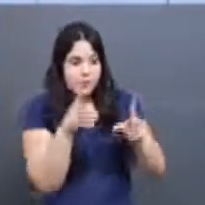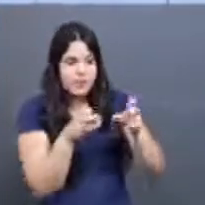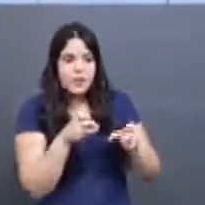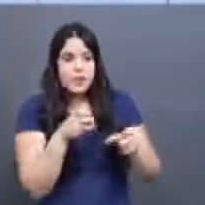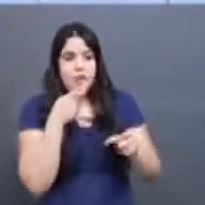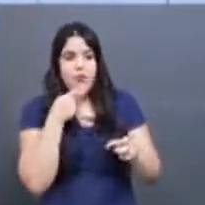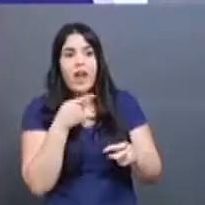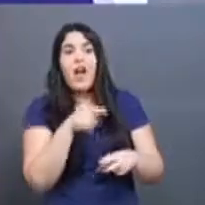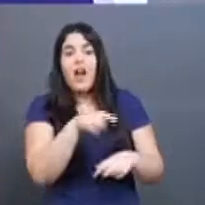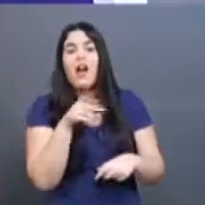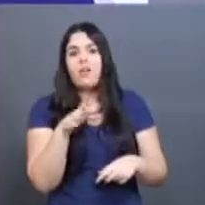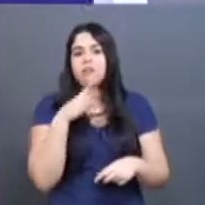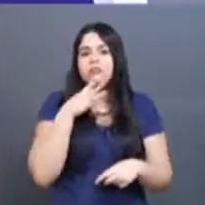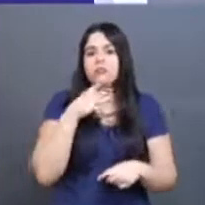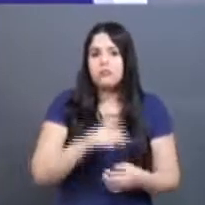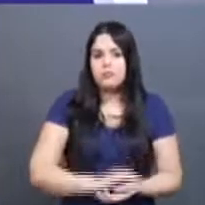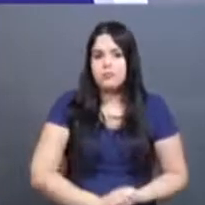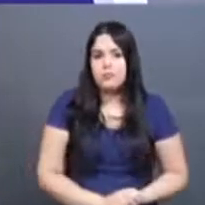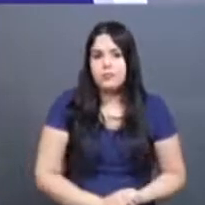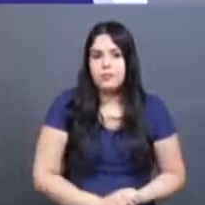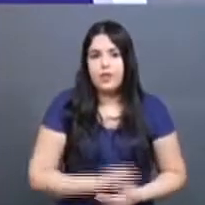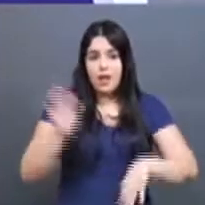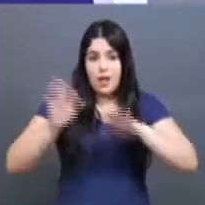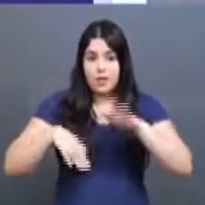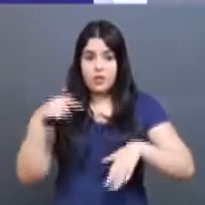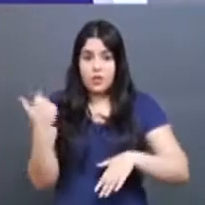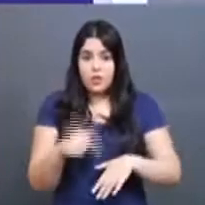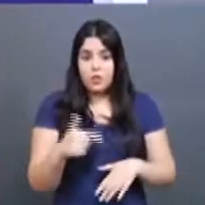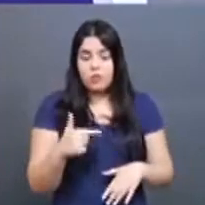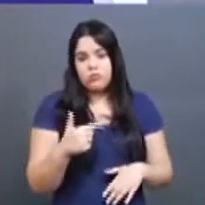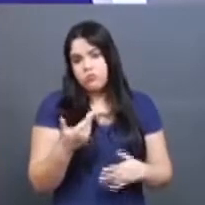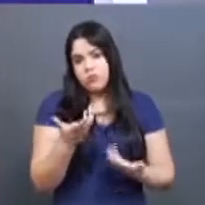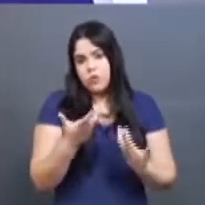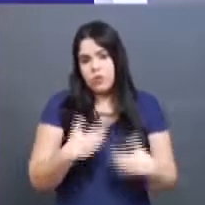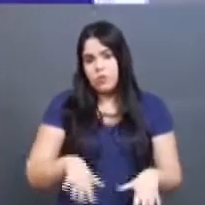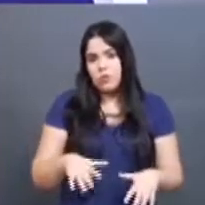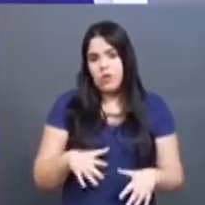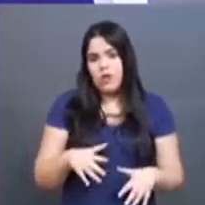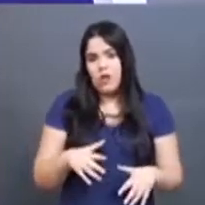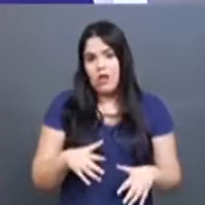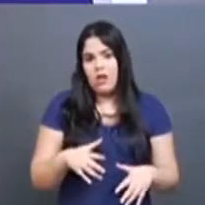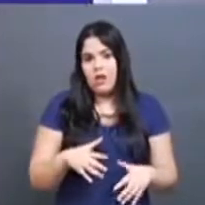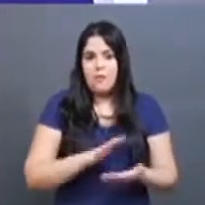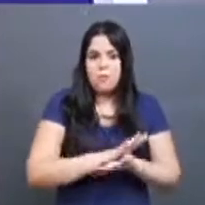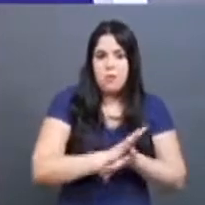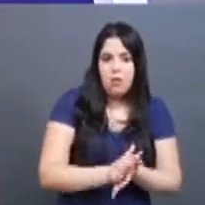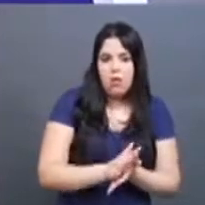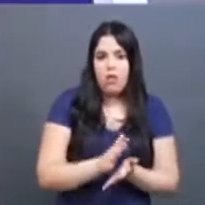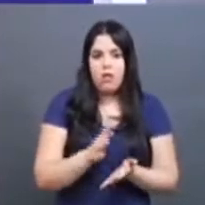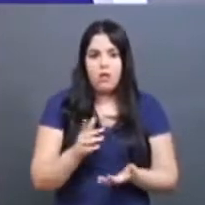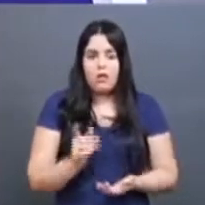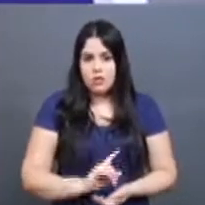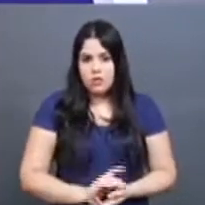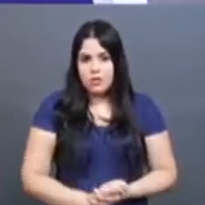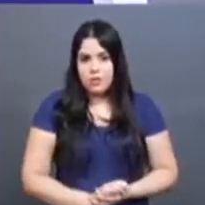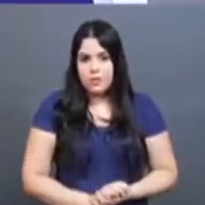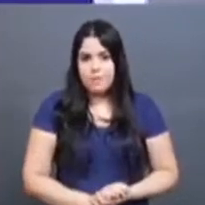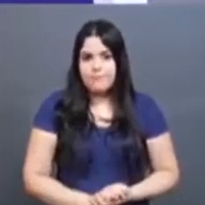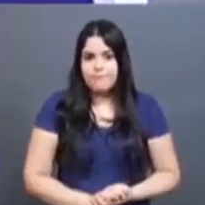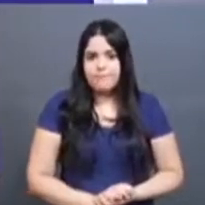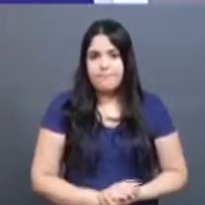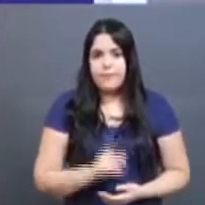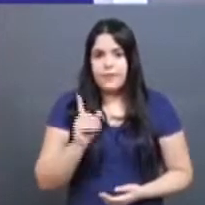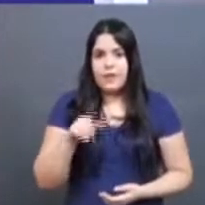Certo. Às vezes ele não tem nem a intenção de ofender. É por aí ou não? Ou é para ofender mesmo? é, não é. É com a